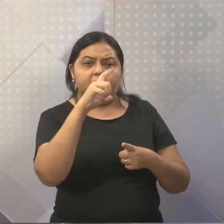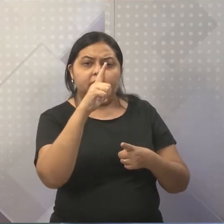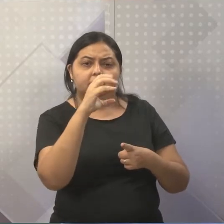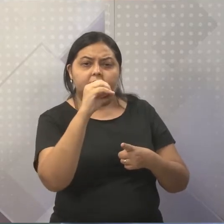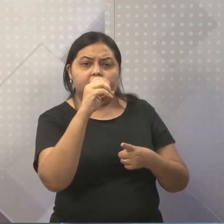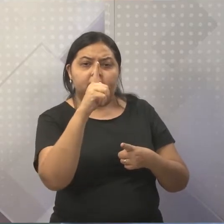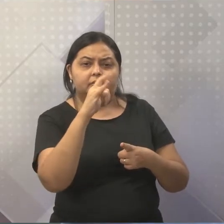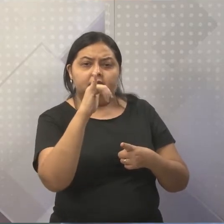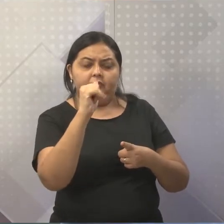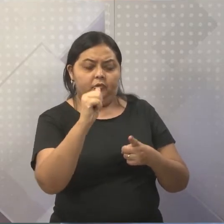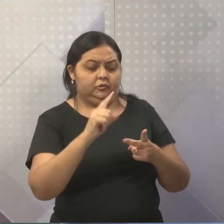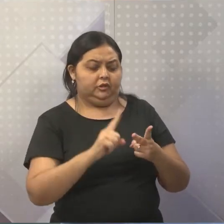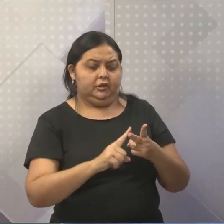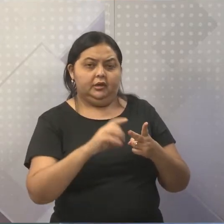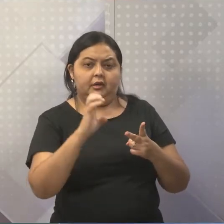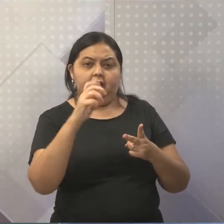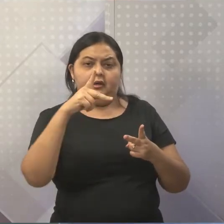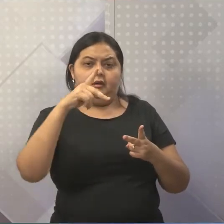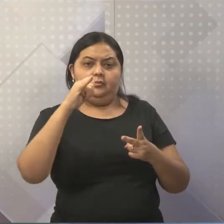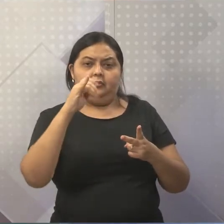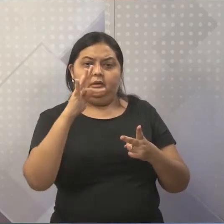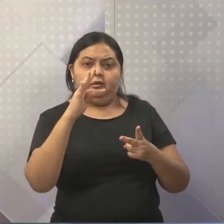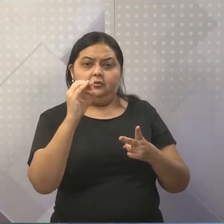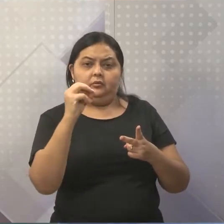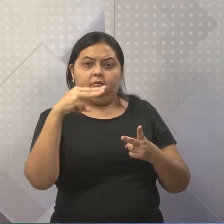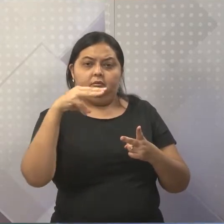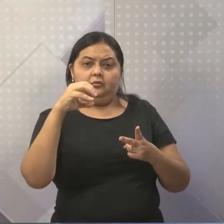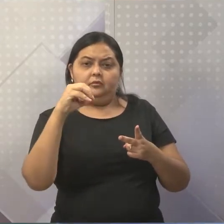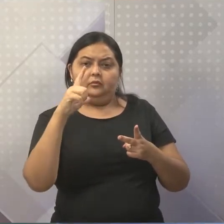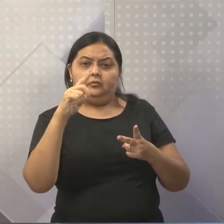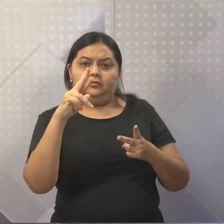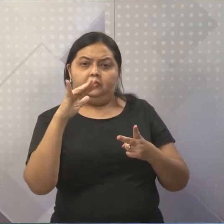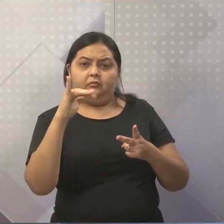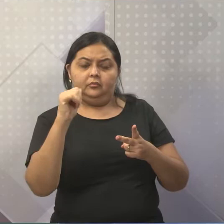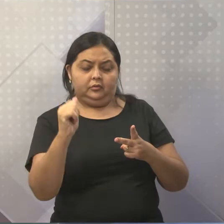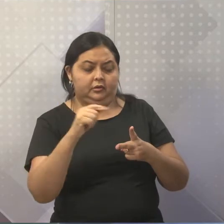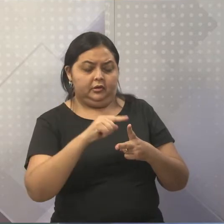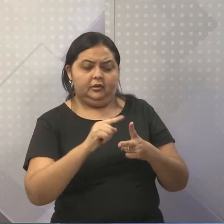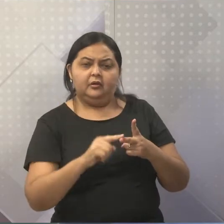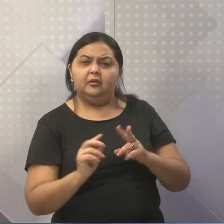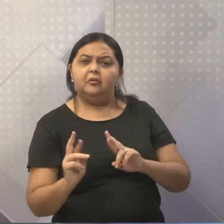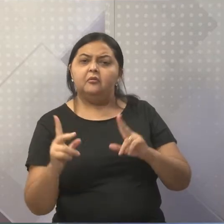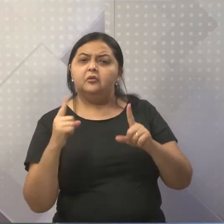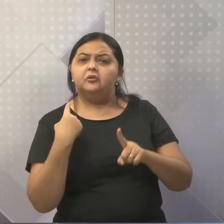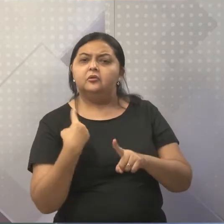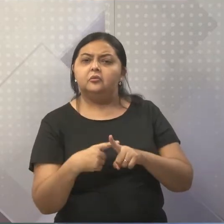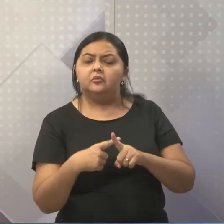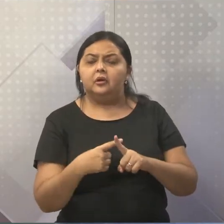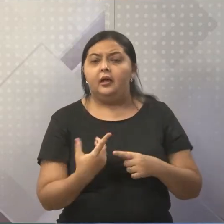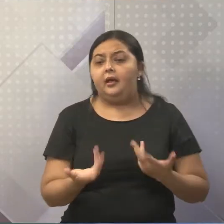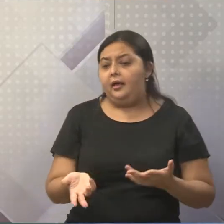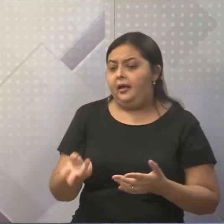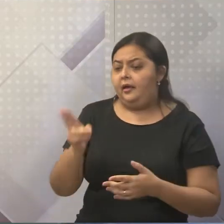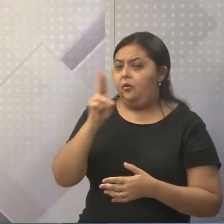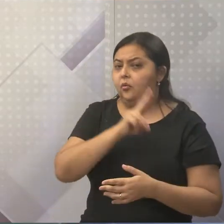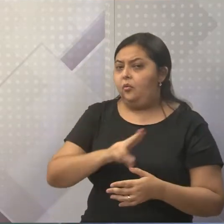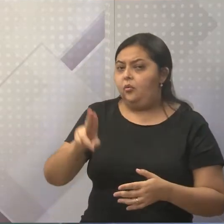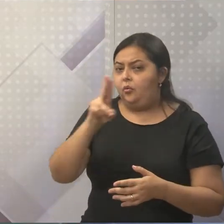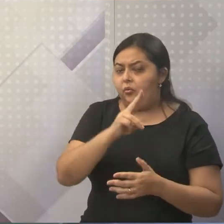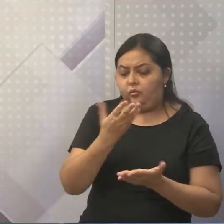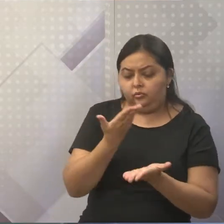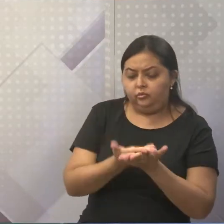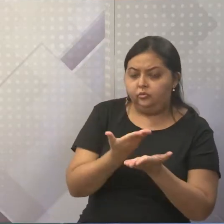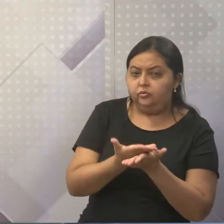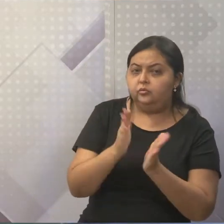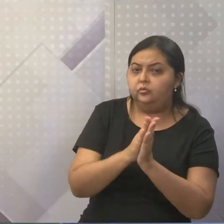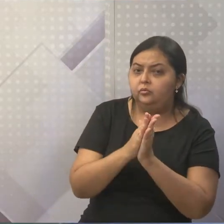Qual a diferença entre uma e a outra? A origem, o uso, a aplicação, o estudo bíblico, que eu